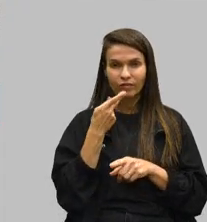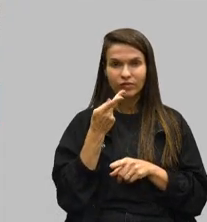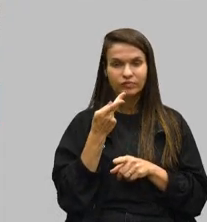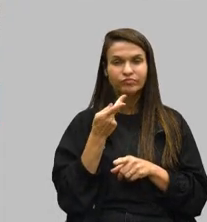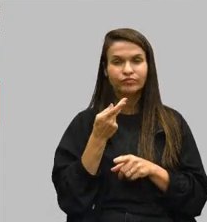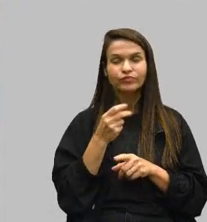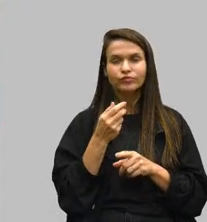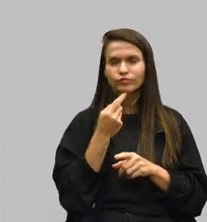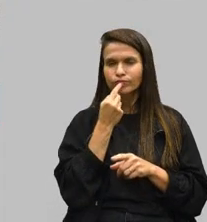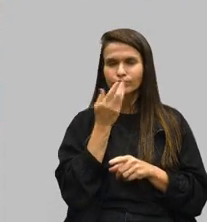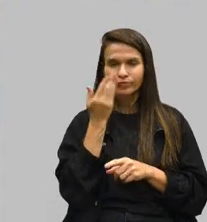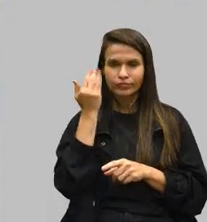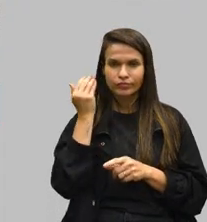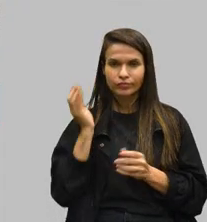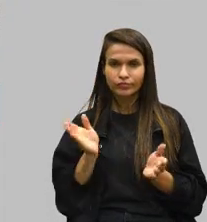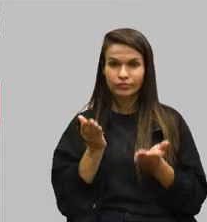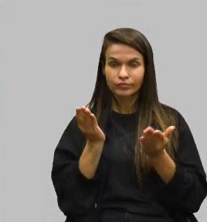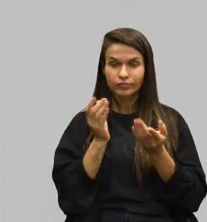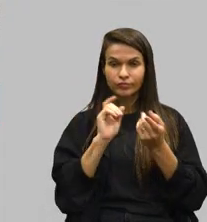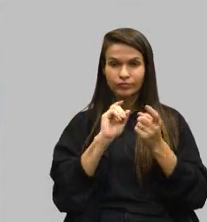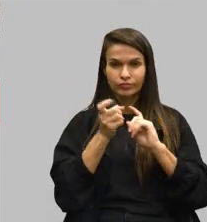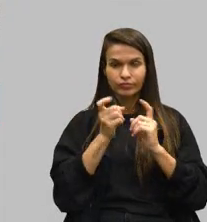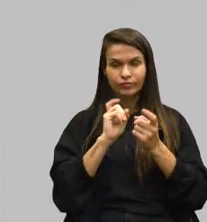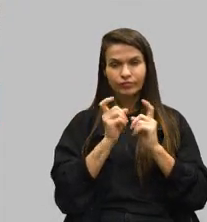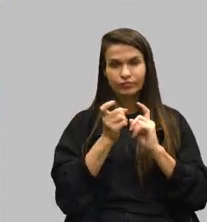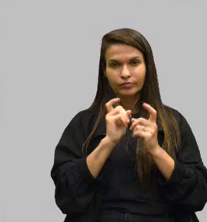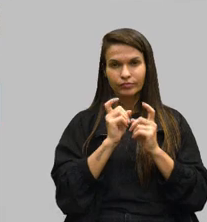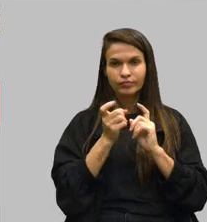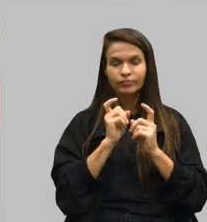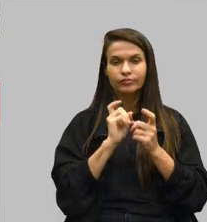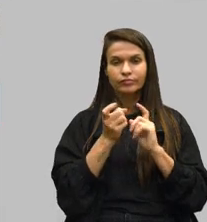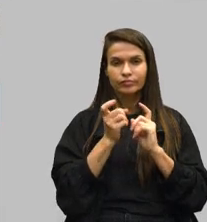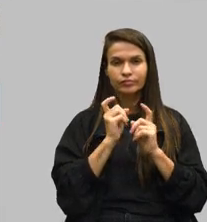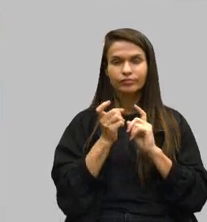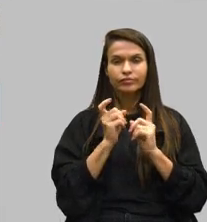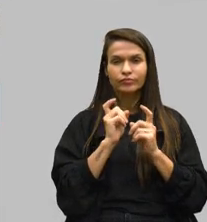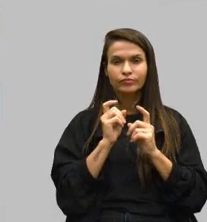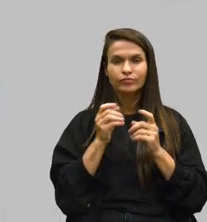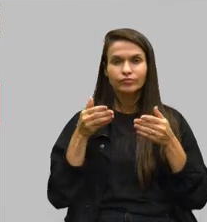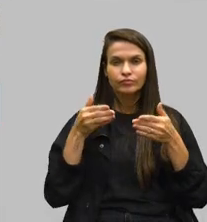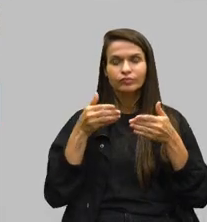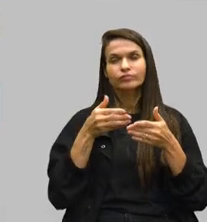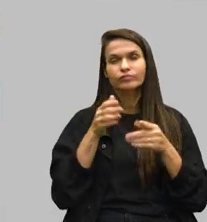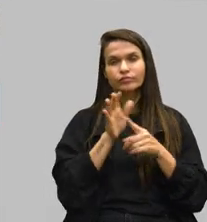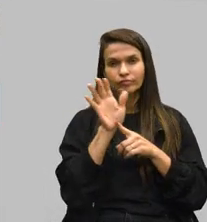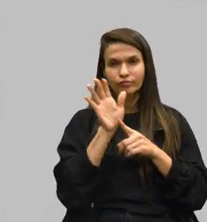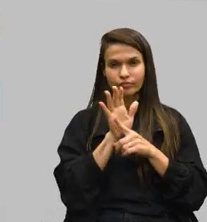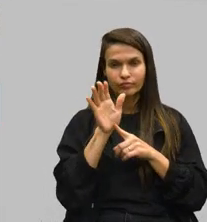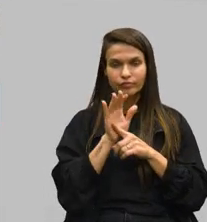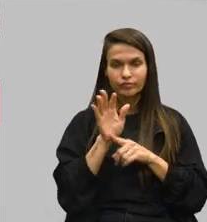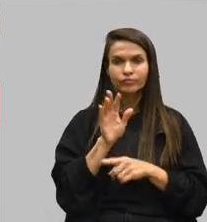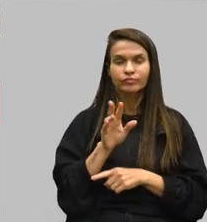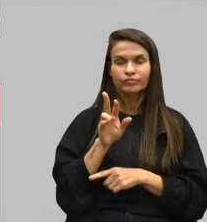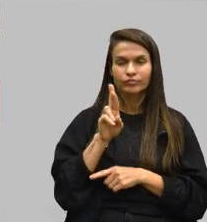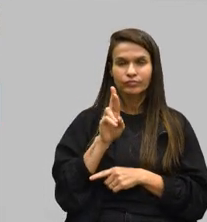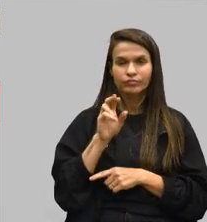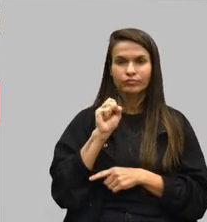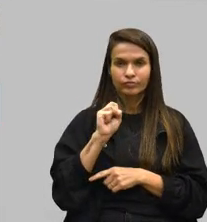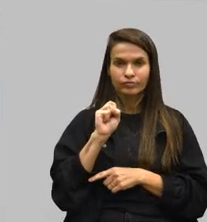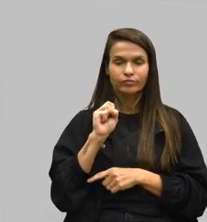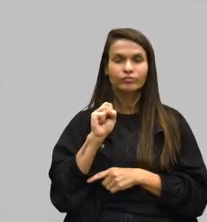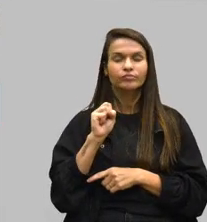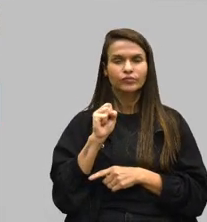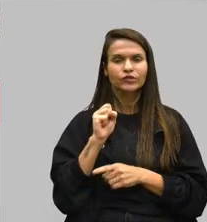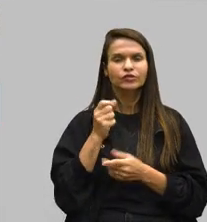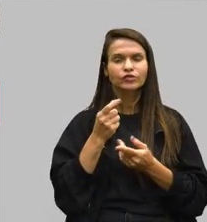recentemente nós promovemos uma audiência e em consonância também com as demandas da ANS no sentido de